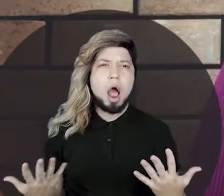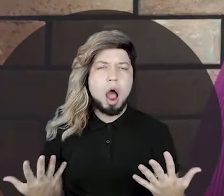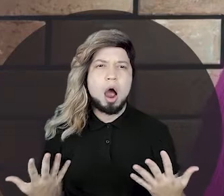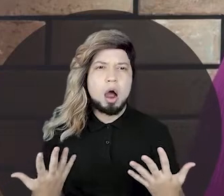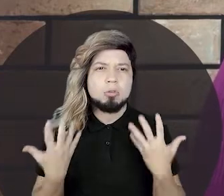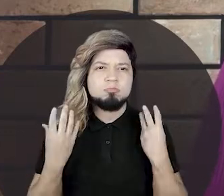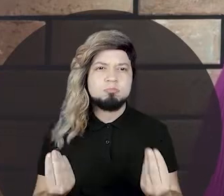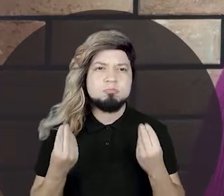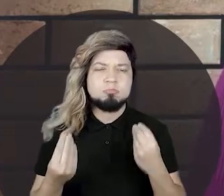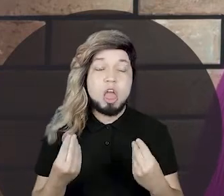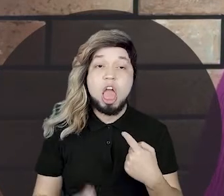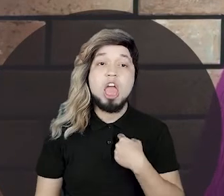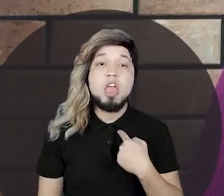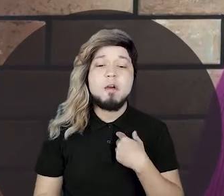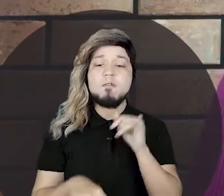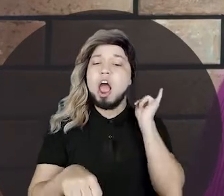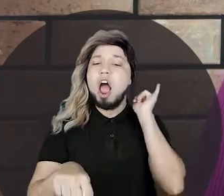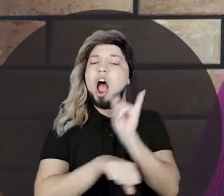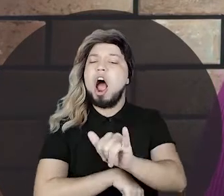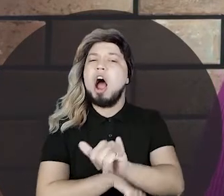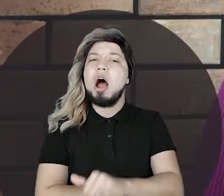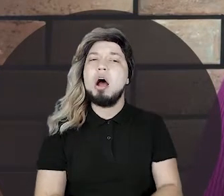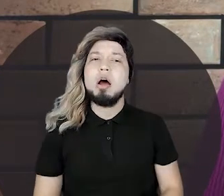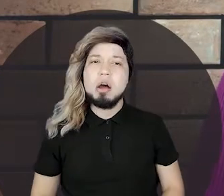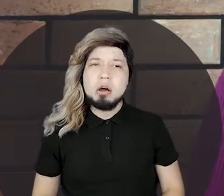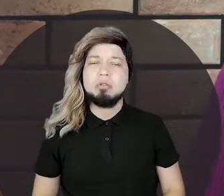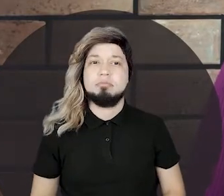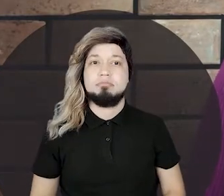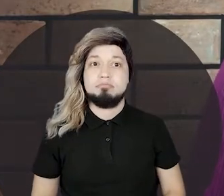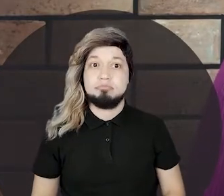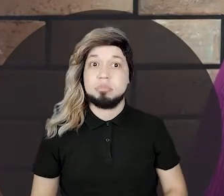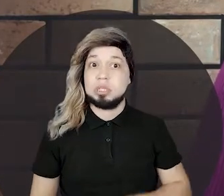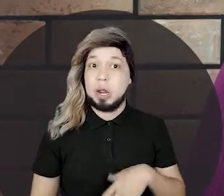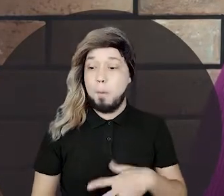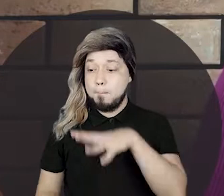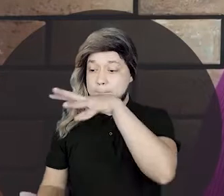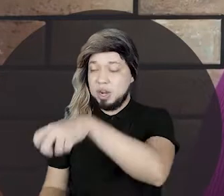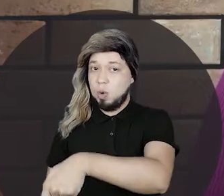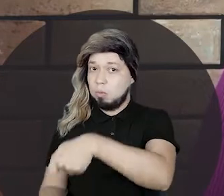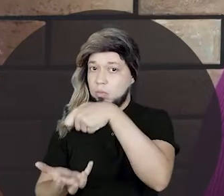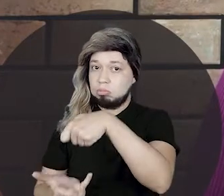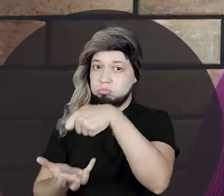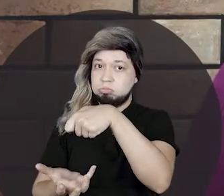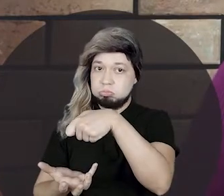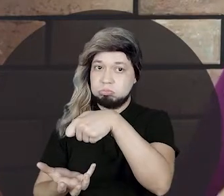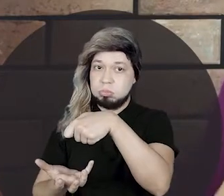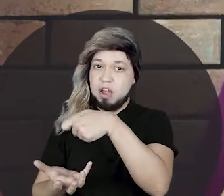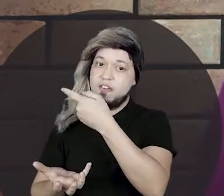peça em mim. Pois eu é que vou pregar essa peça nele. E ele, gente, pegou a bolsa,